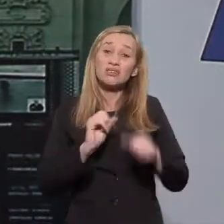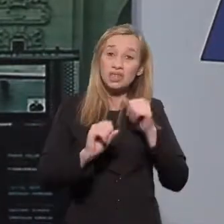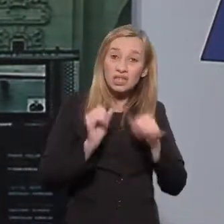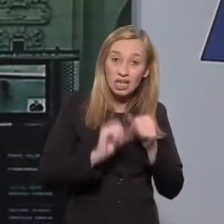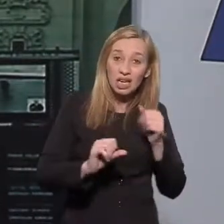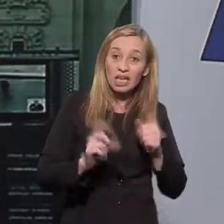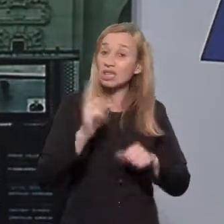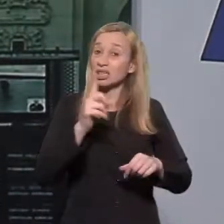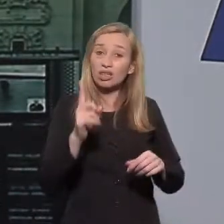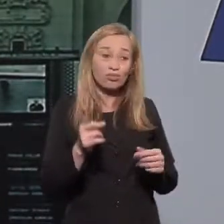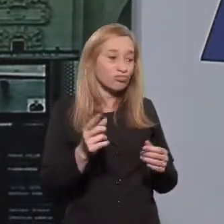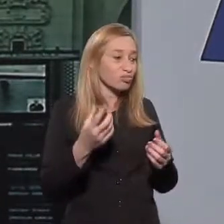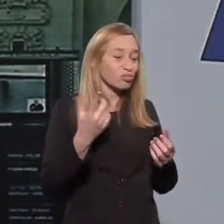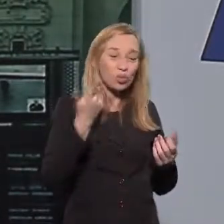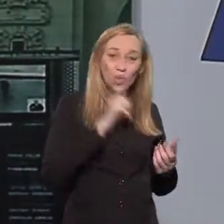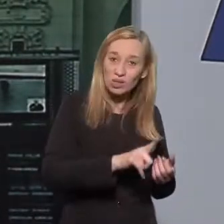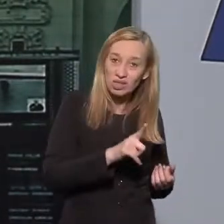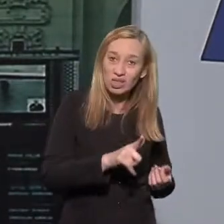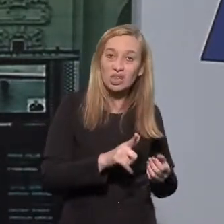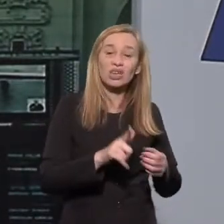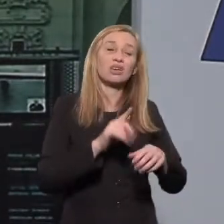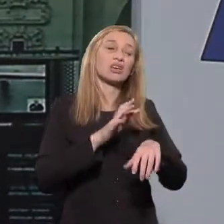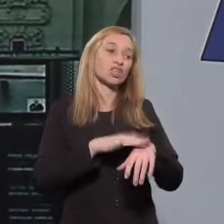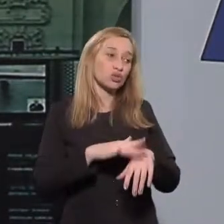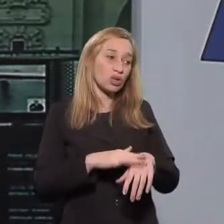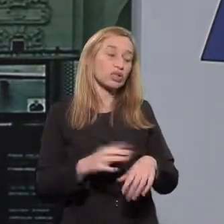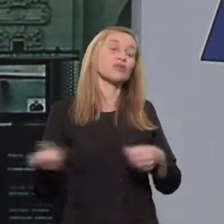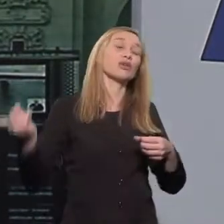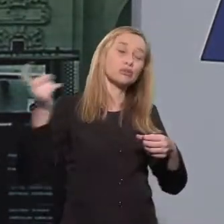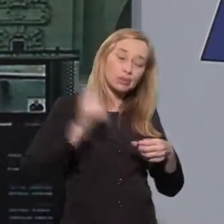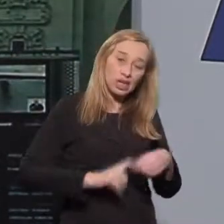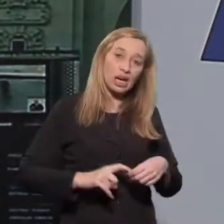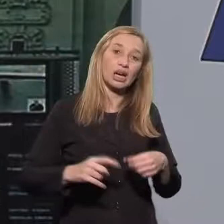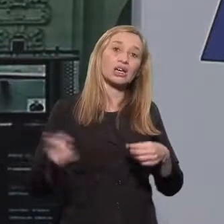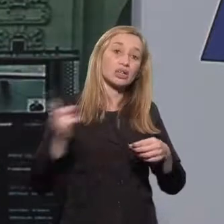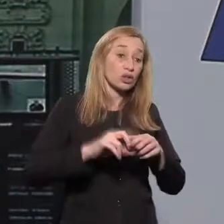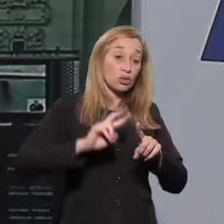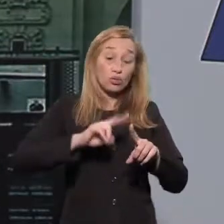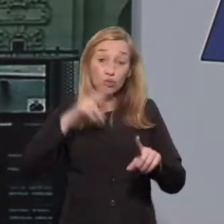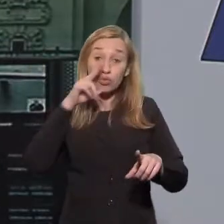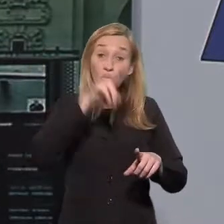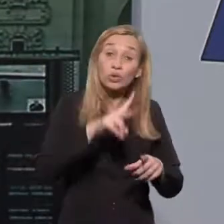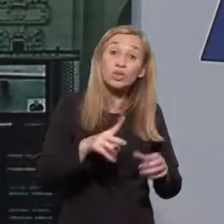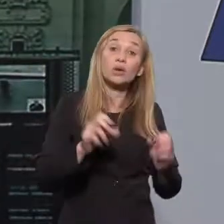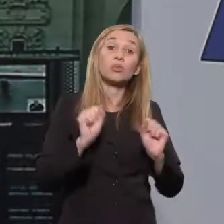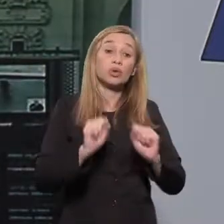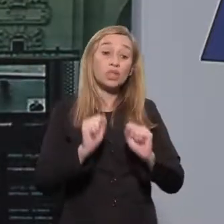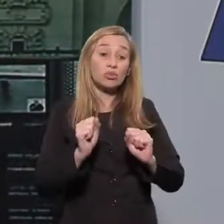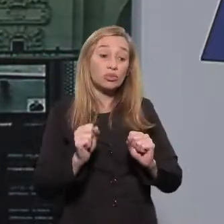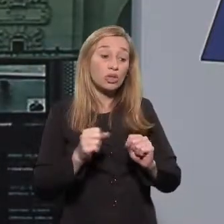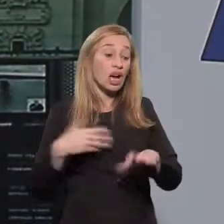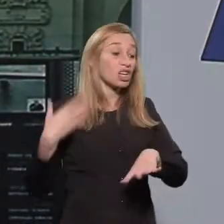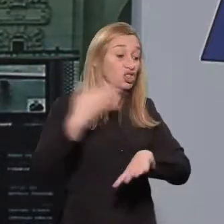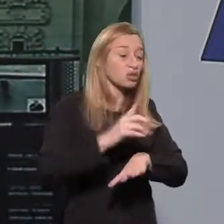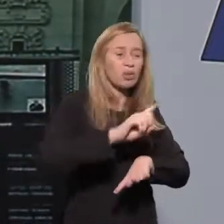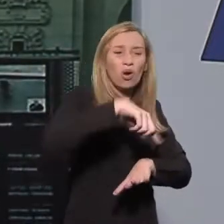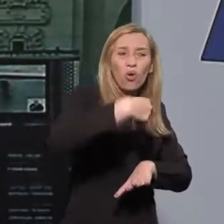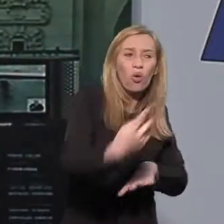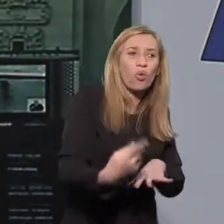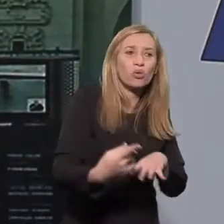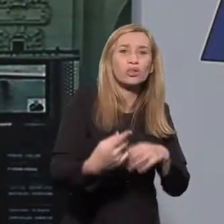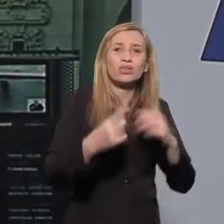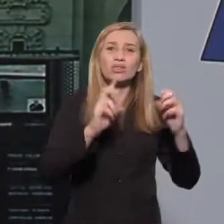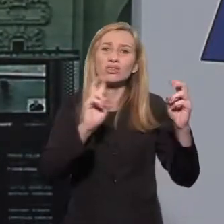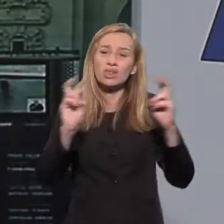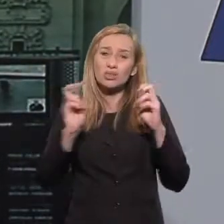passo. Se a gente faz isso e não dá certo, e realmente essas doenças começam a voltar com mais força, a gente pode partir